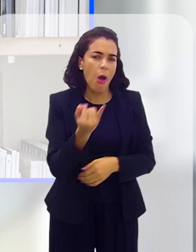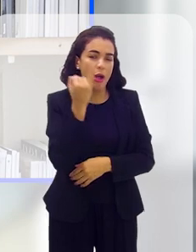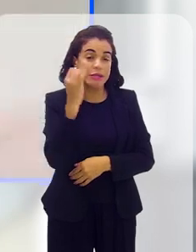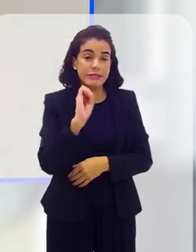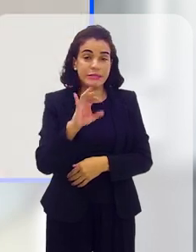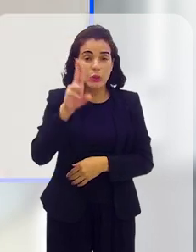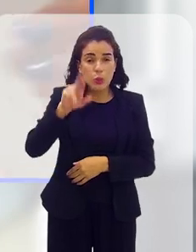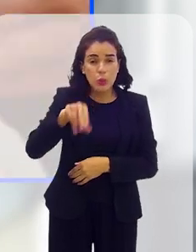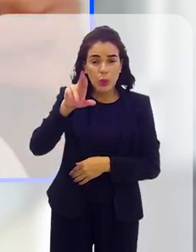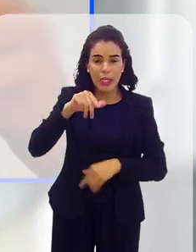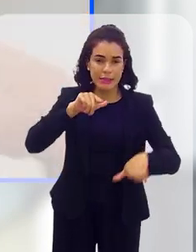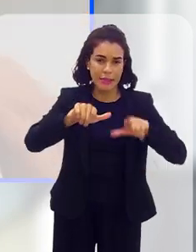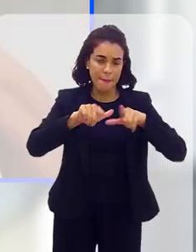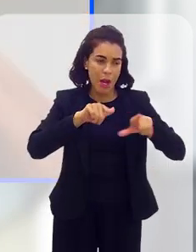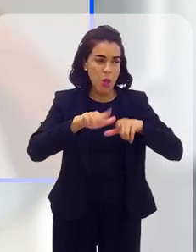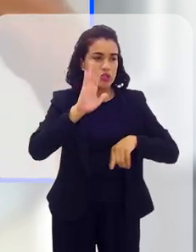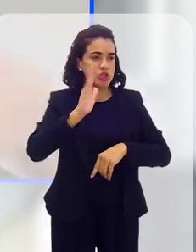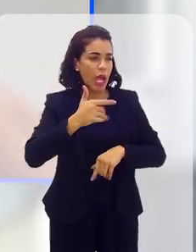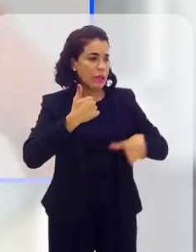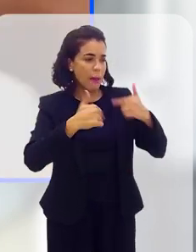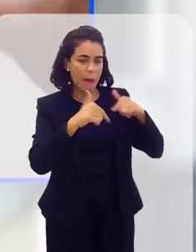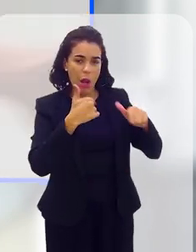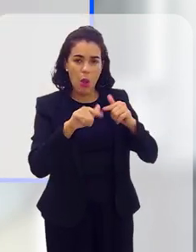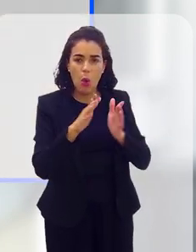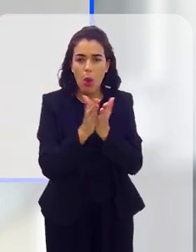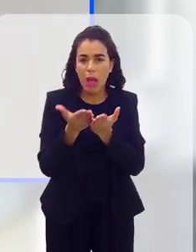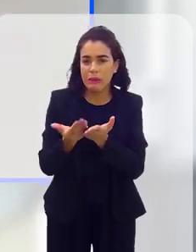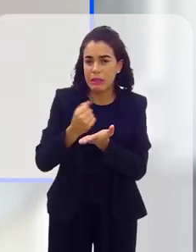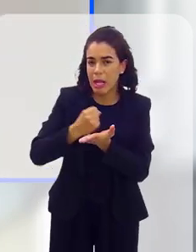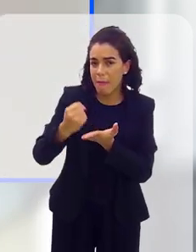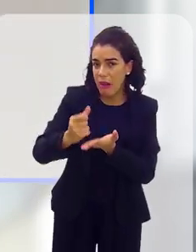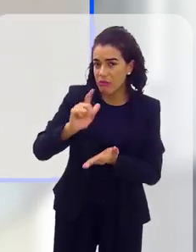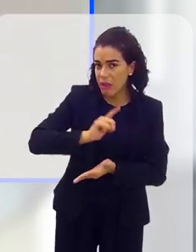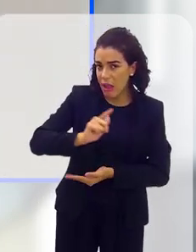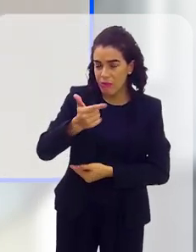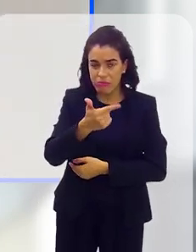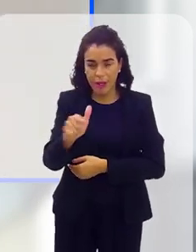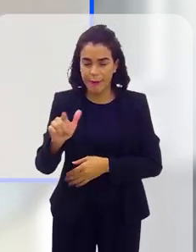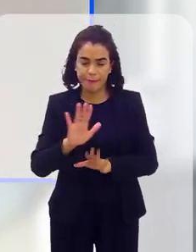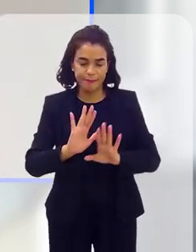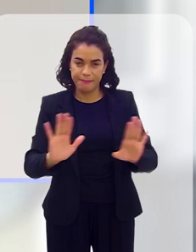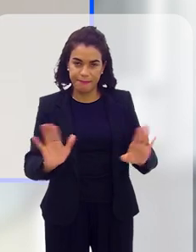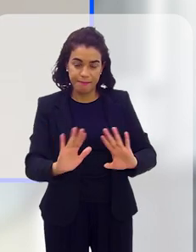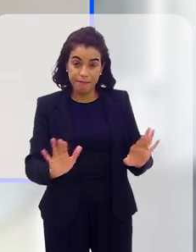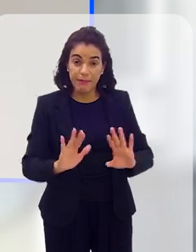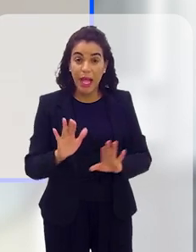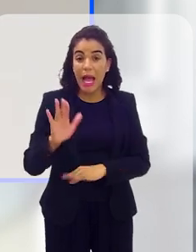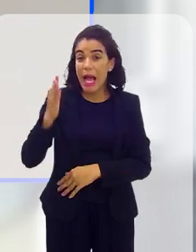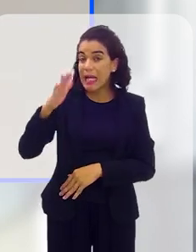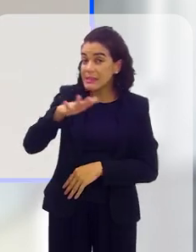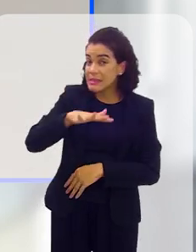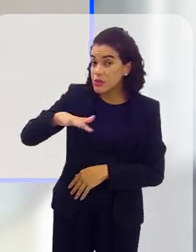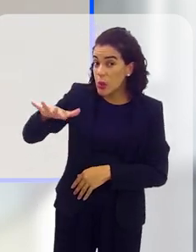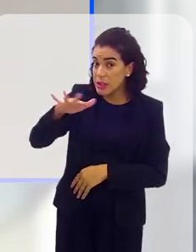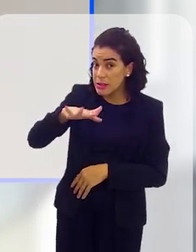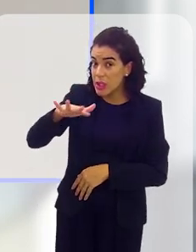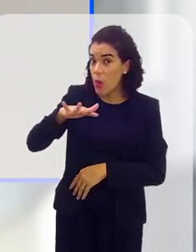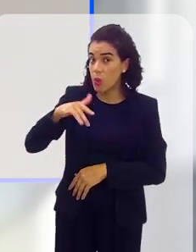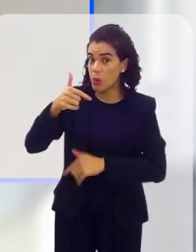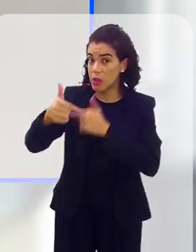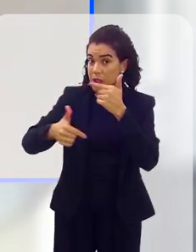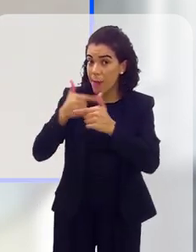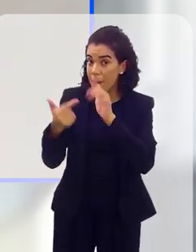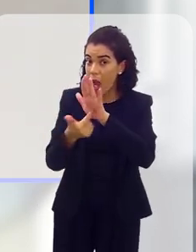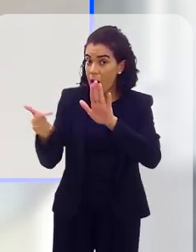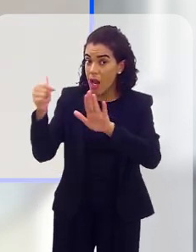trabalhado, não importa que você não tenha vínculo na carteira de trabalho, se a situação for constatada